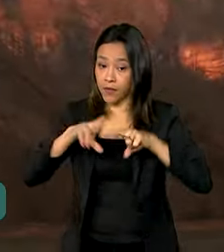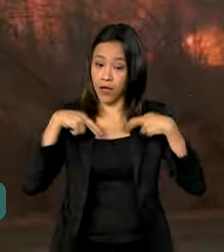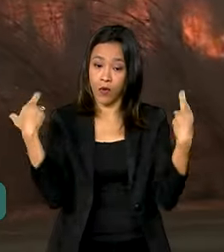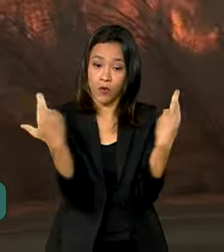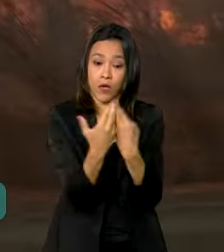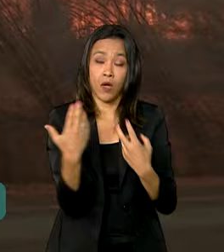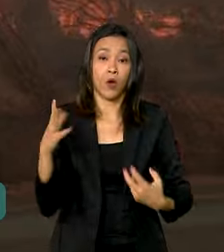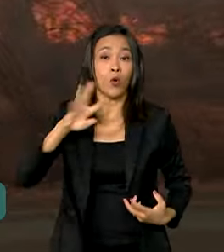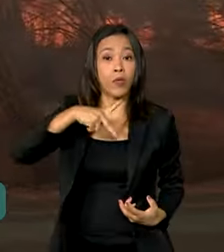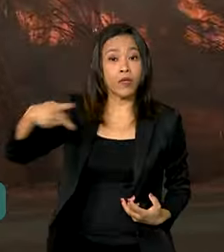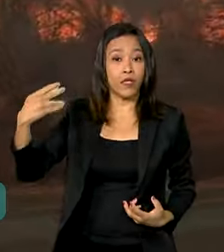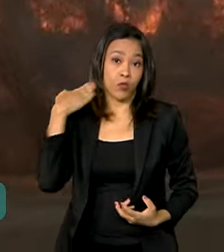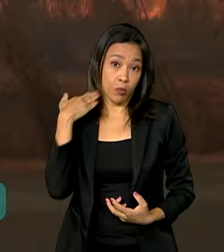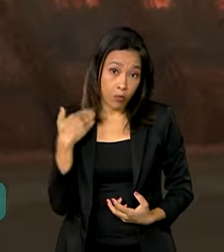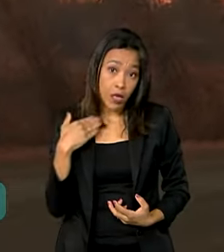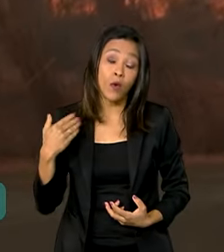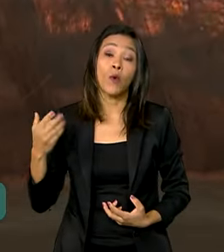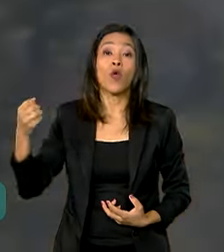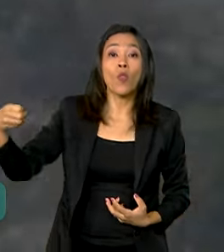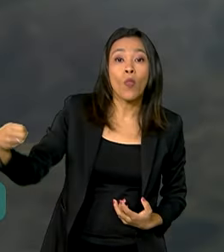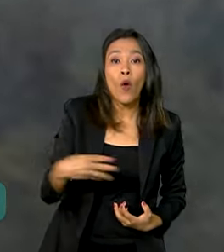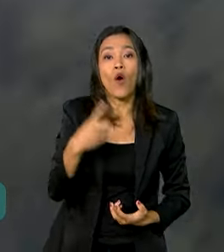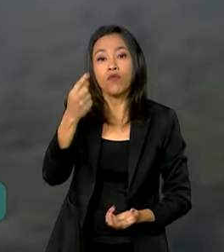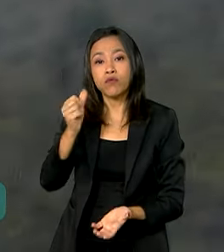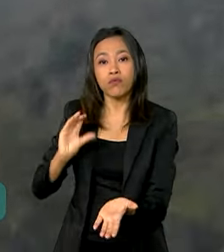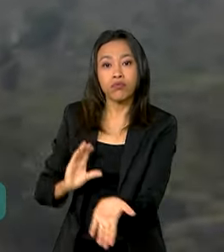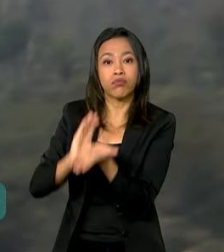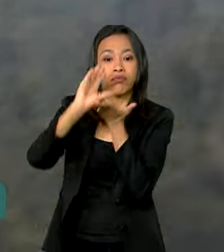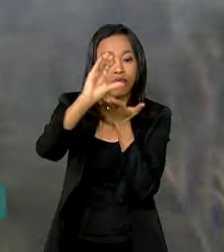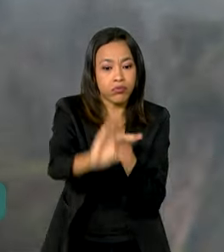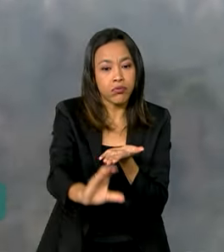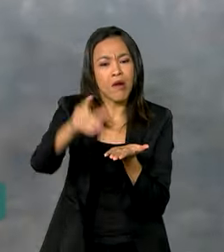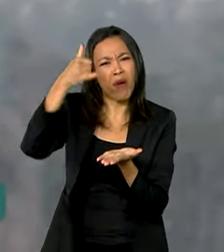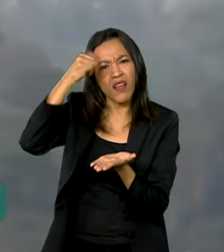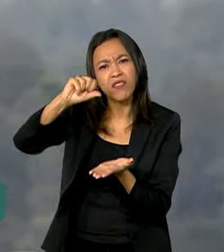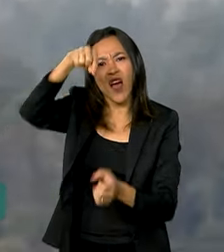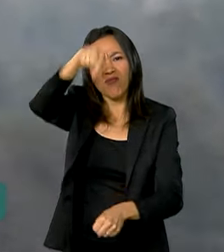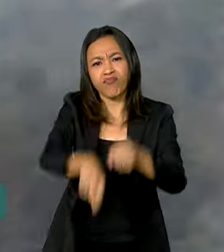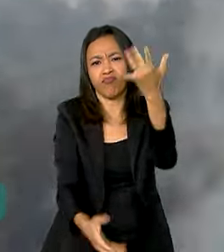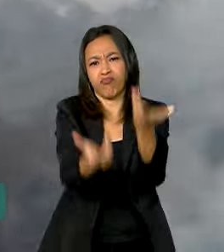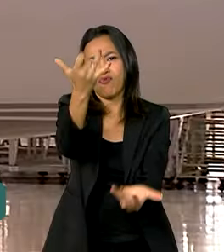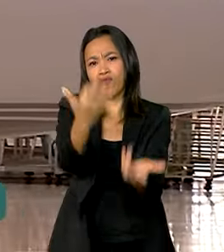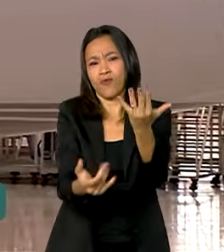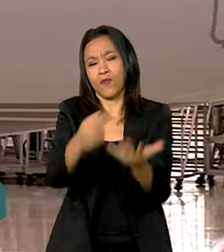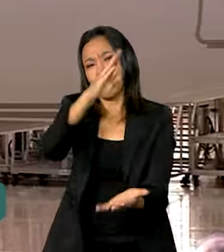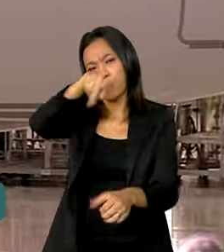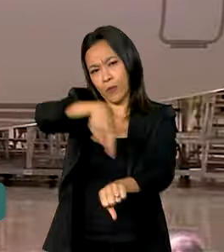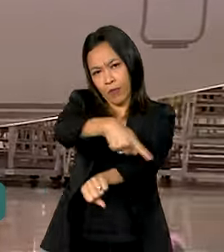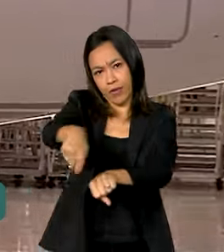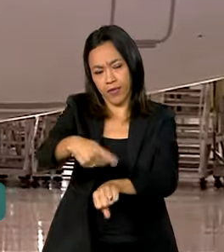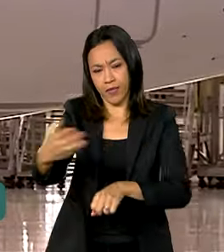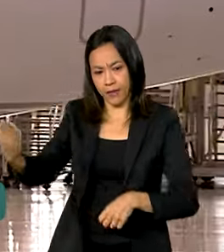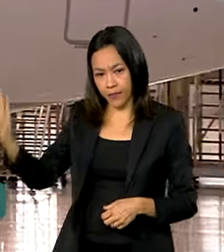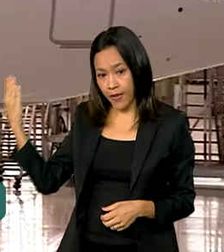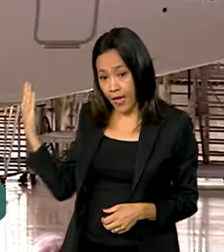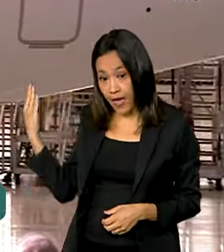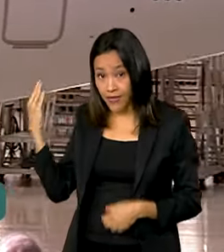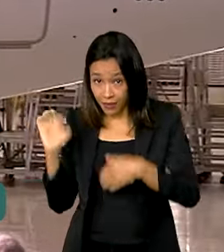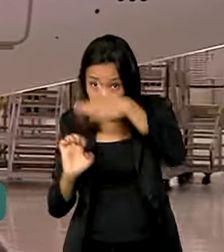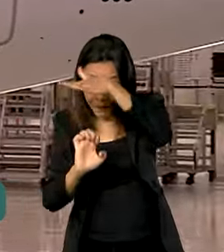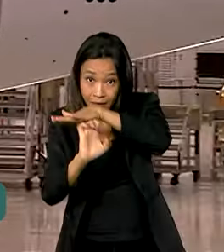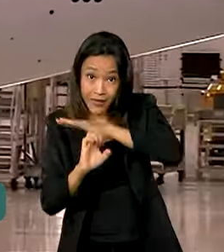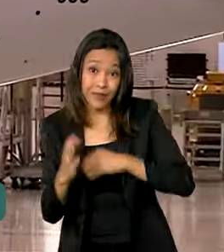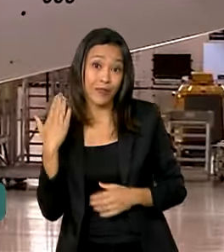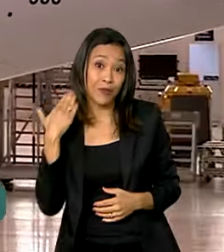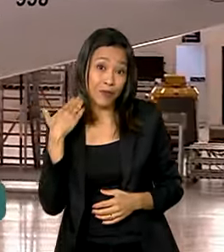novos recursos do Fundo Amazônia para o combate aos incêndios no país. A Embraer não existiria sem